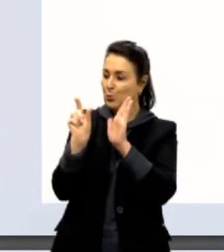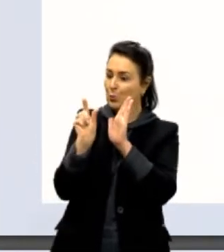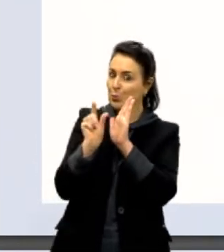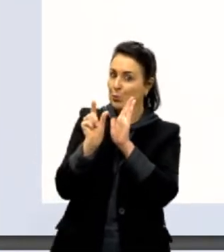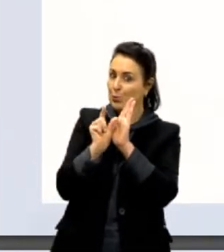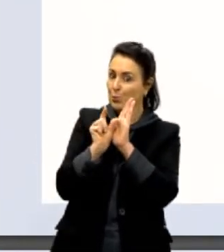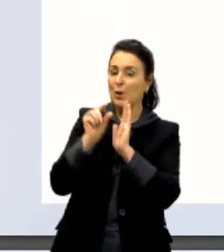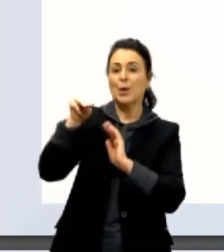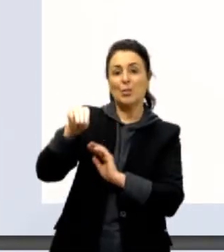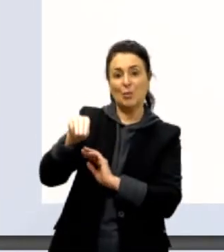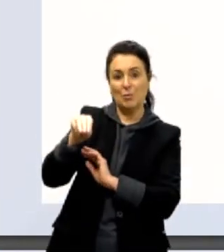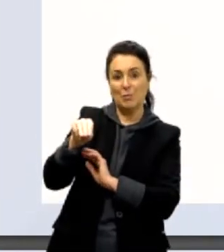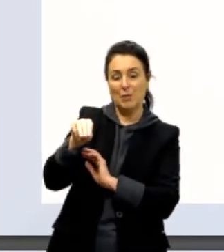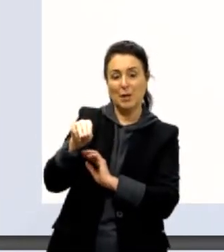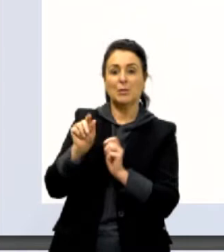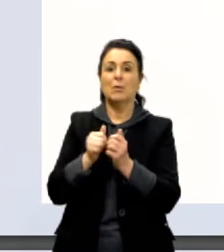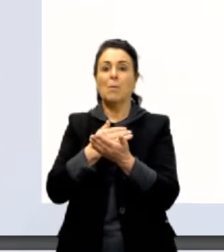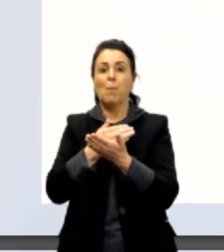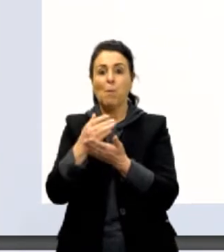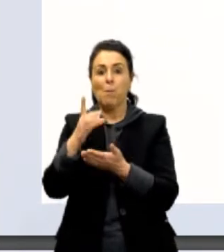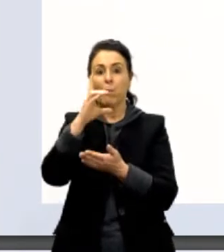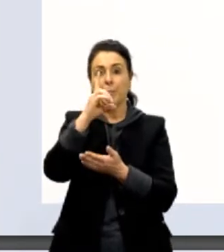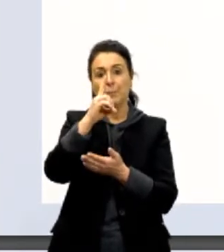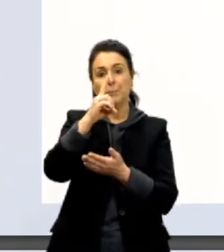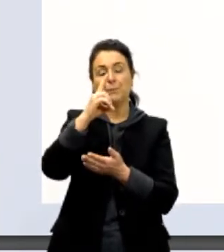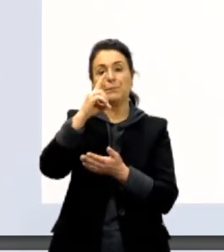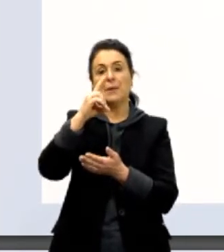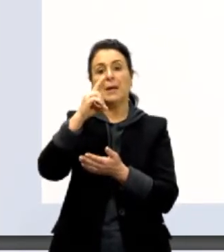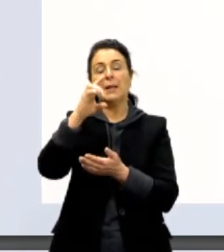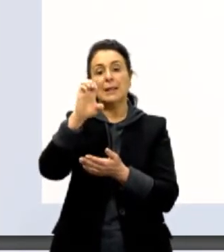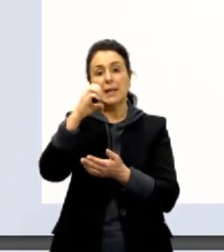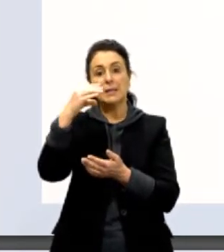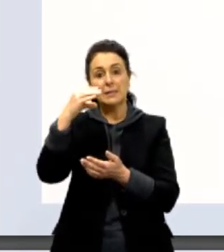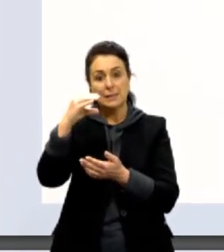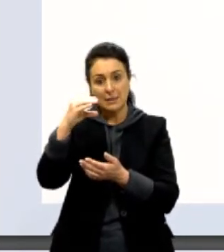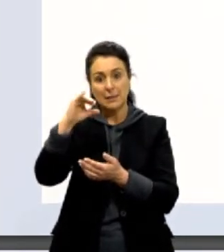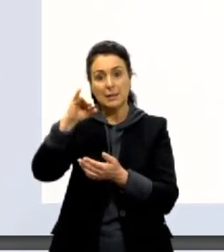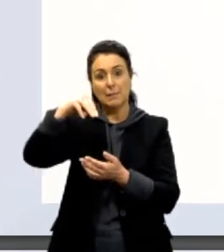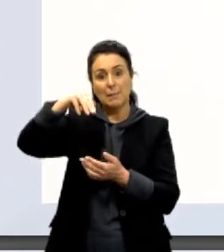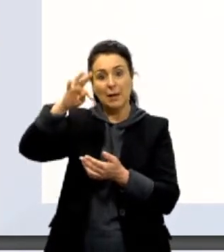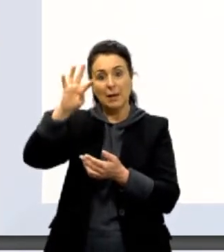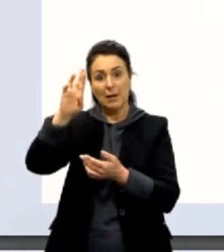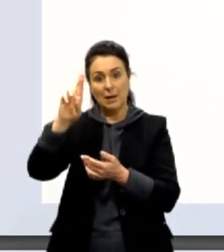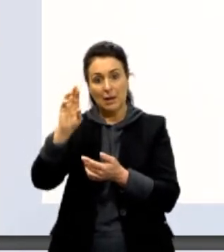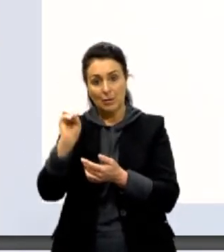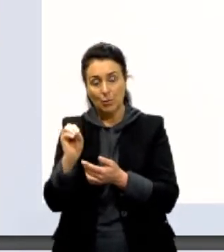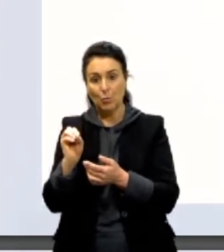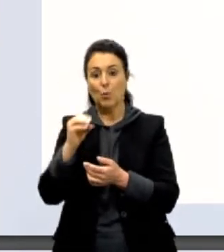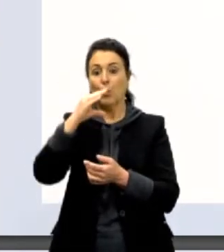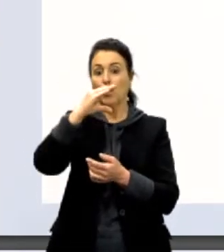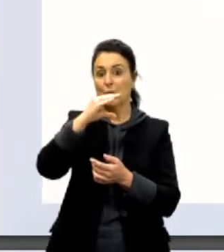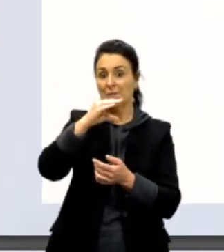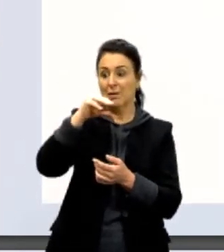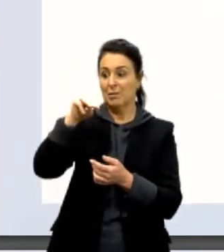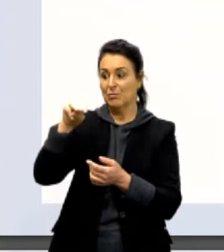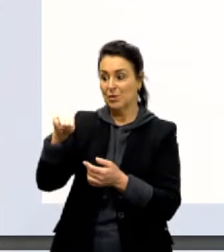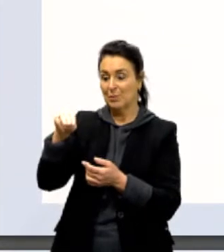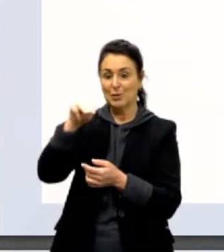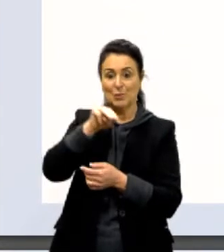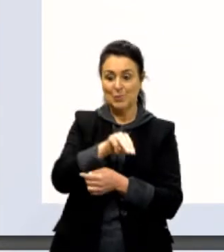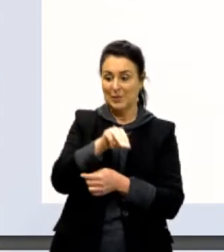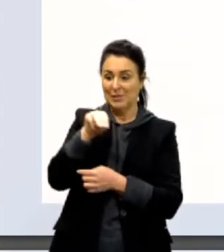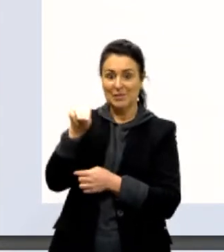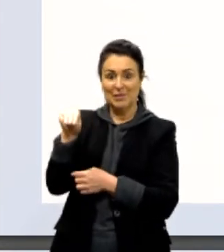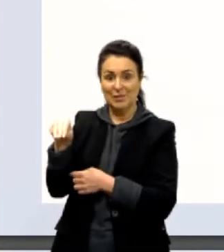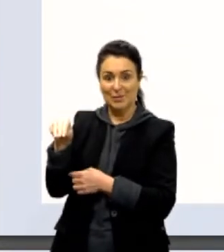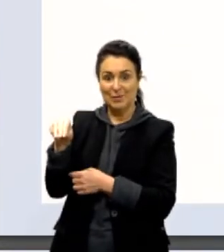metro, e aí vem o decimetro, que é o decímetro, o centímetro, milímetro, esses são os